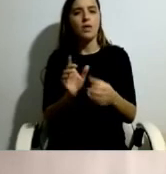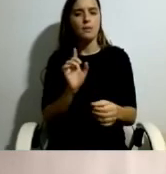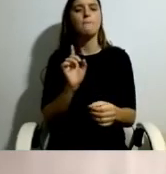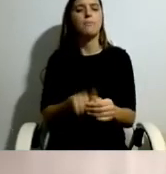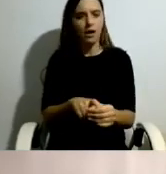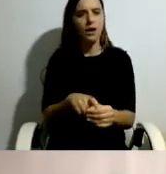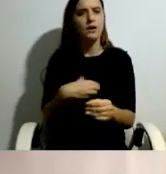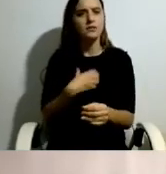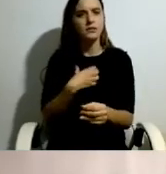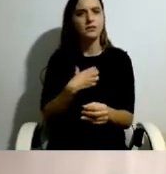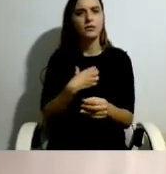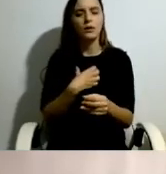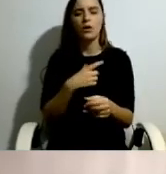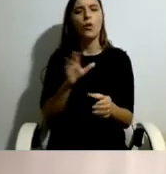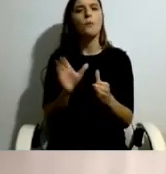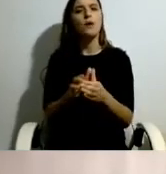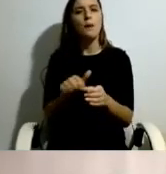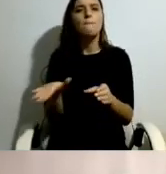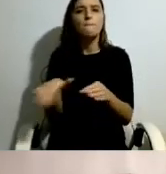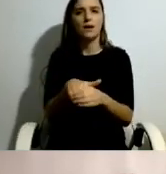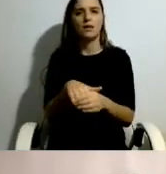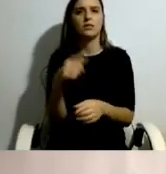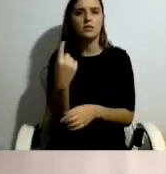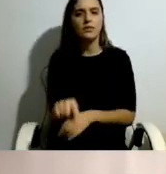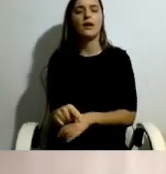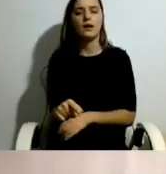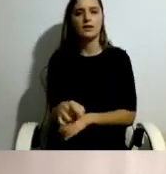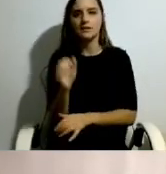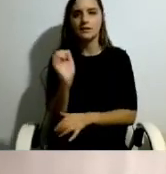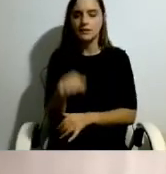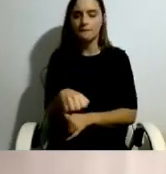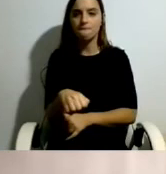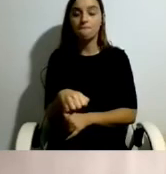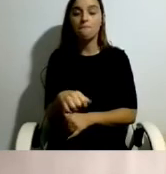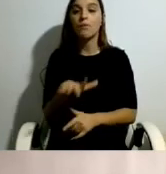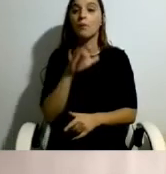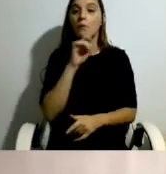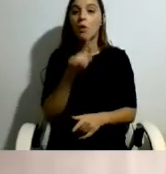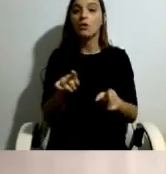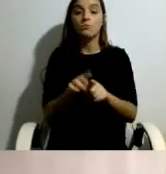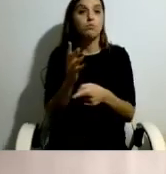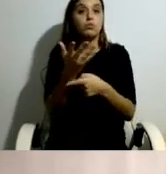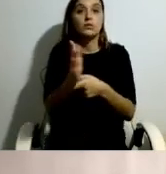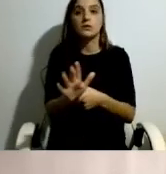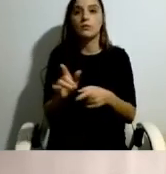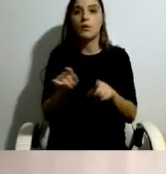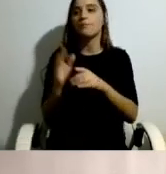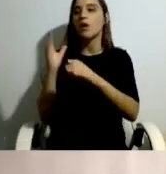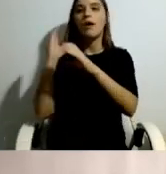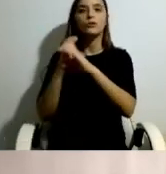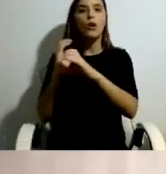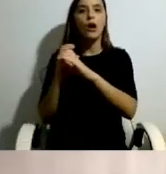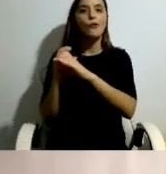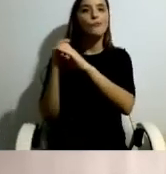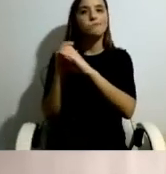de Mónica 2, a participação na comunidade, de poder, por exemplo, andar de autocarro. Este caso é